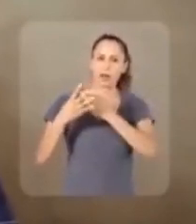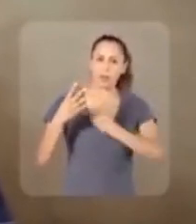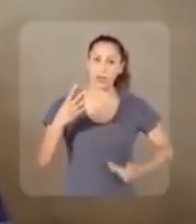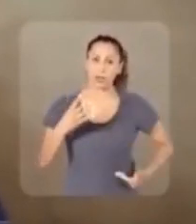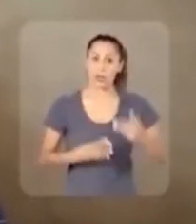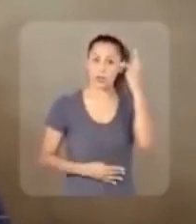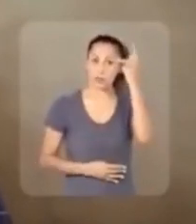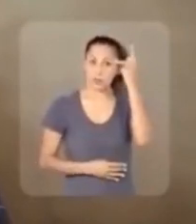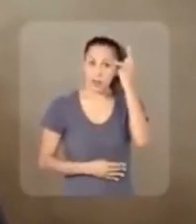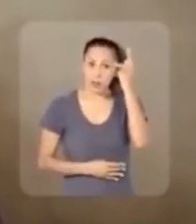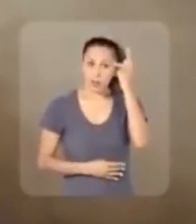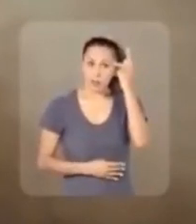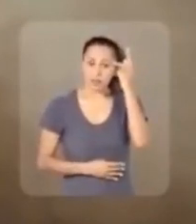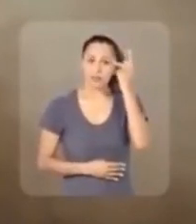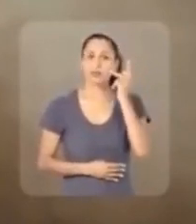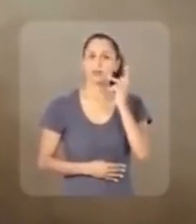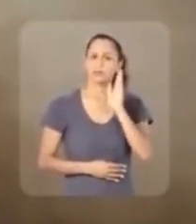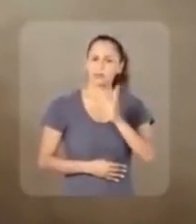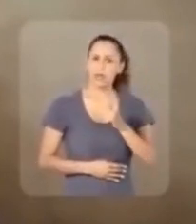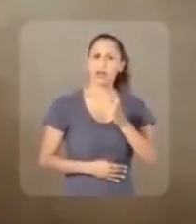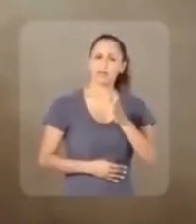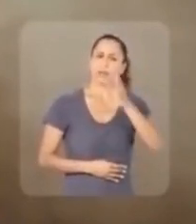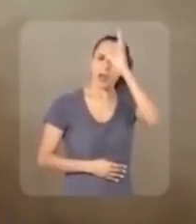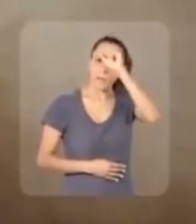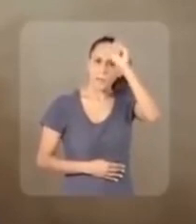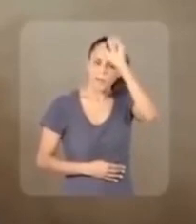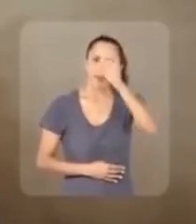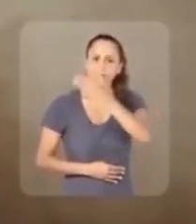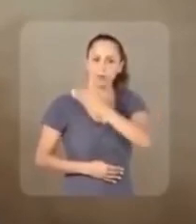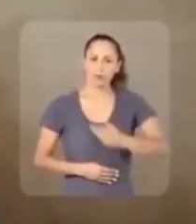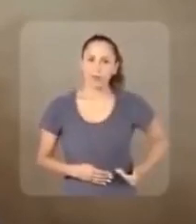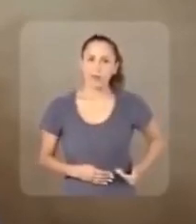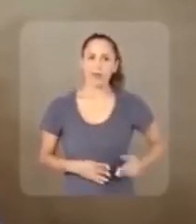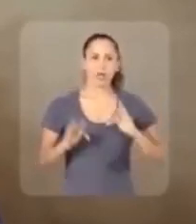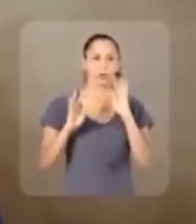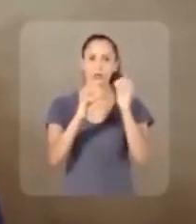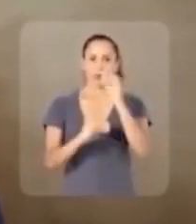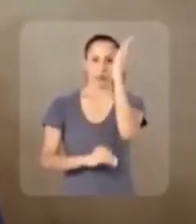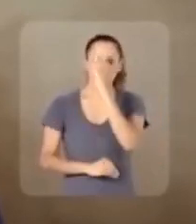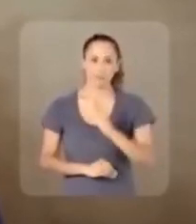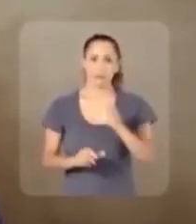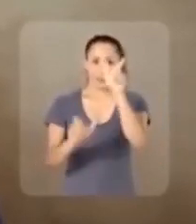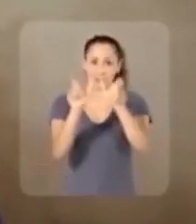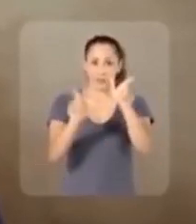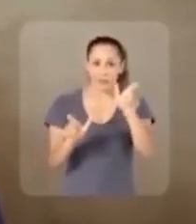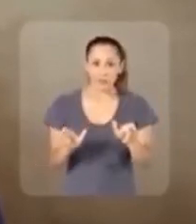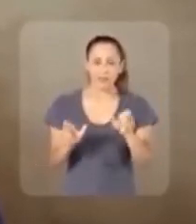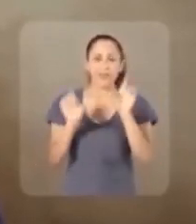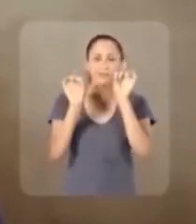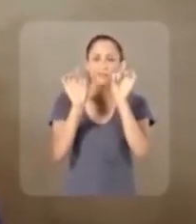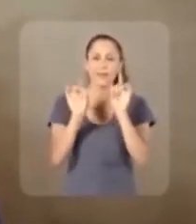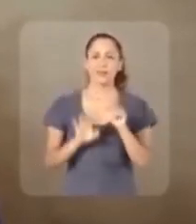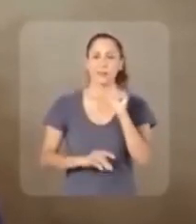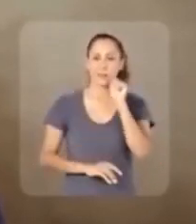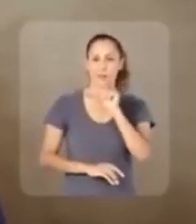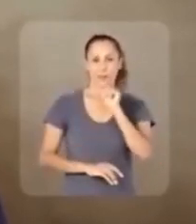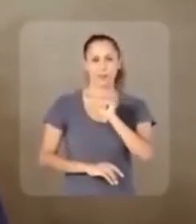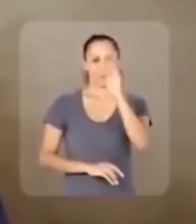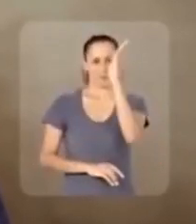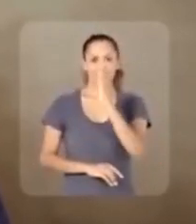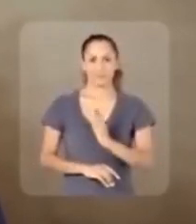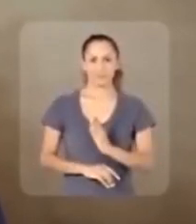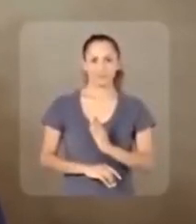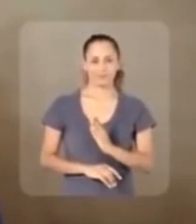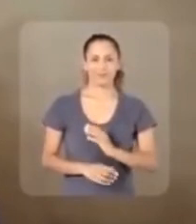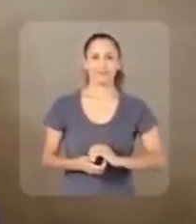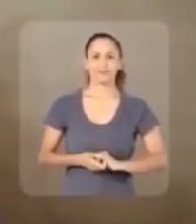por quatro vezes. E governar São Paulo é aprender a governar para todos os brasileiros. Em especial, para